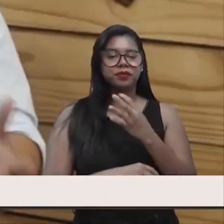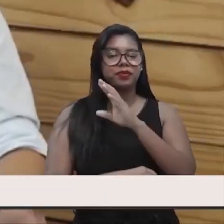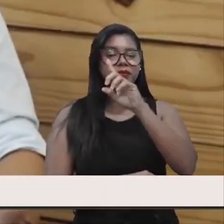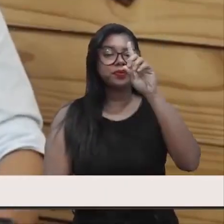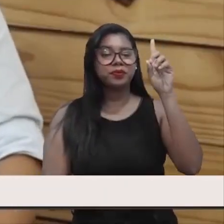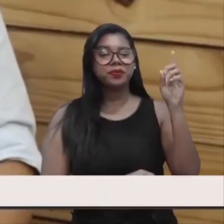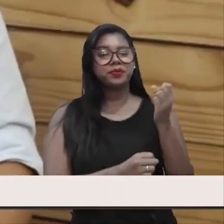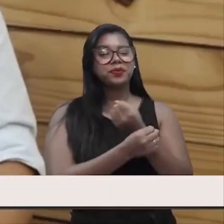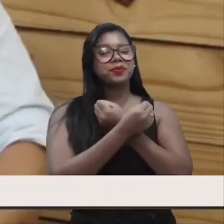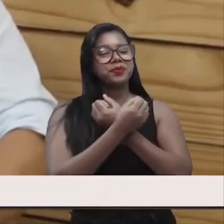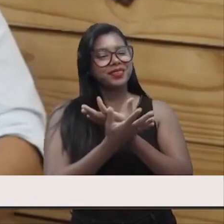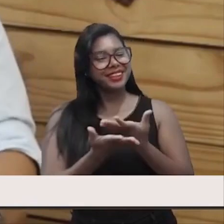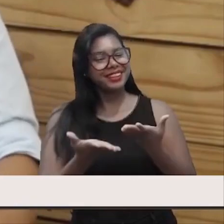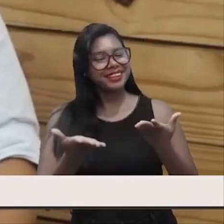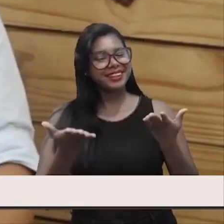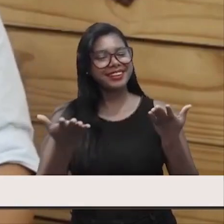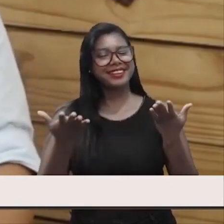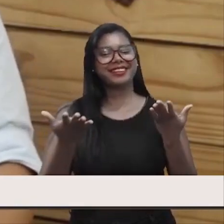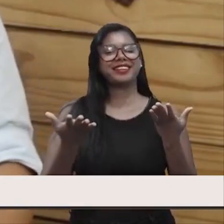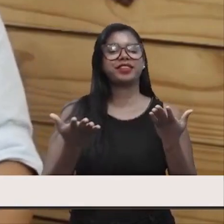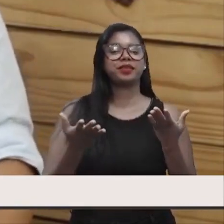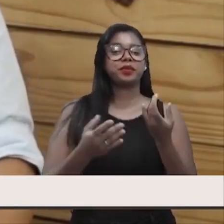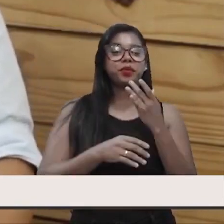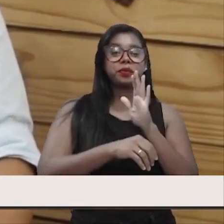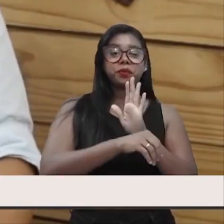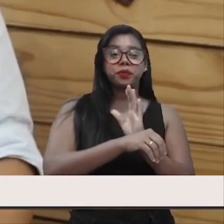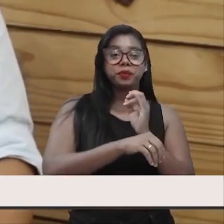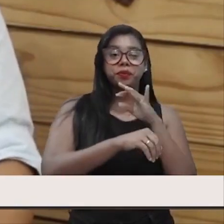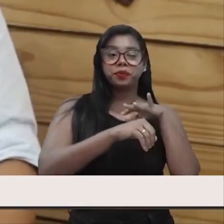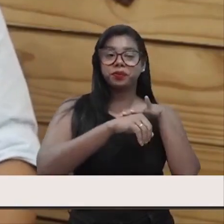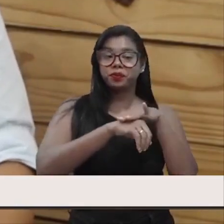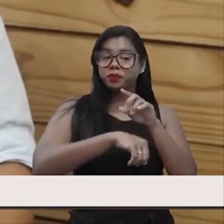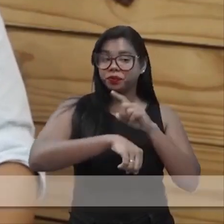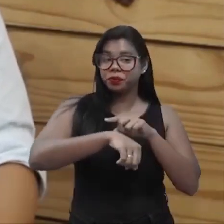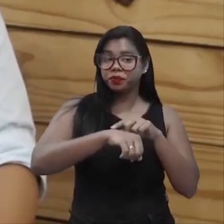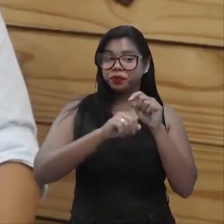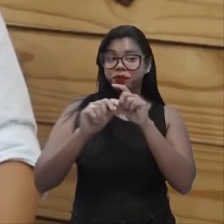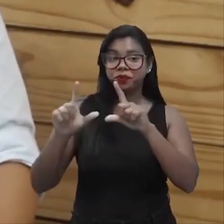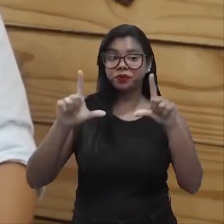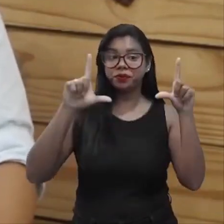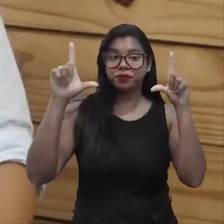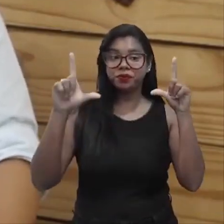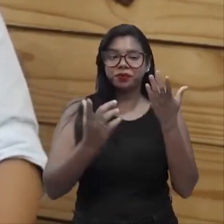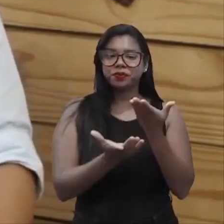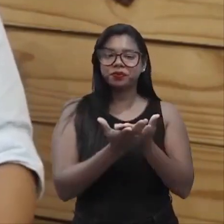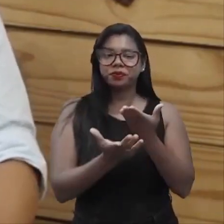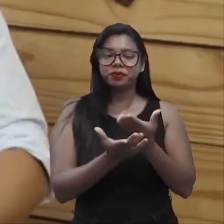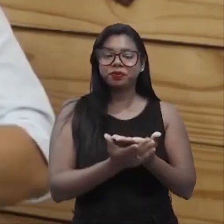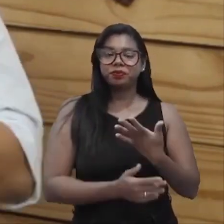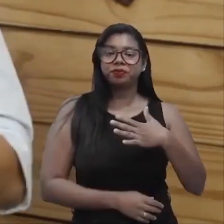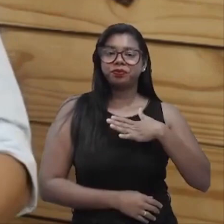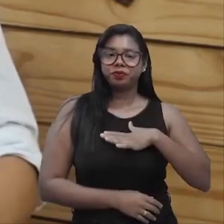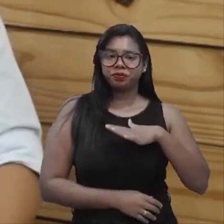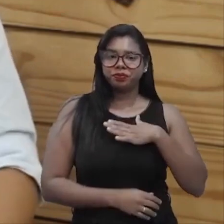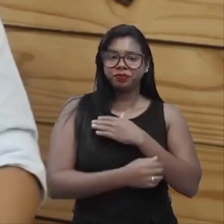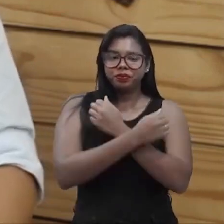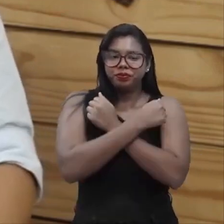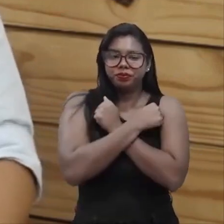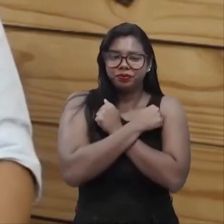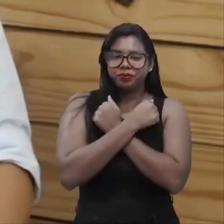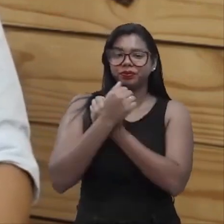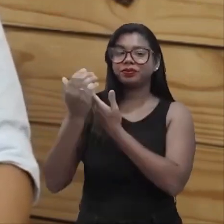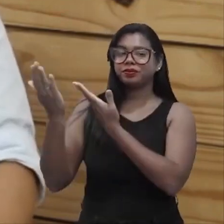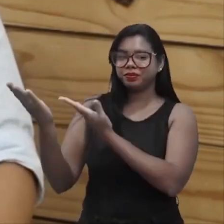tarde, boa noite, que horário vocês estiverem assistindo, mas eu agradeço muito o convite, desde já, já deixo o meu abraço